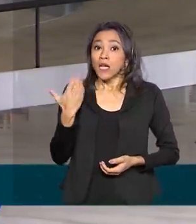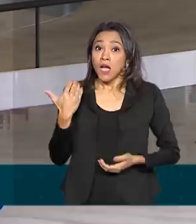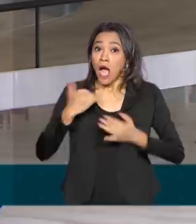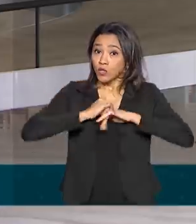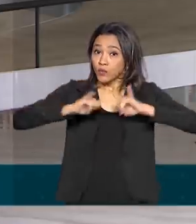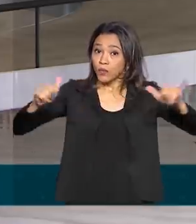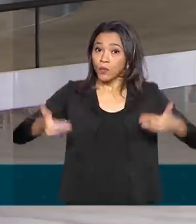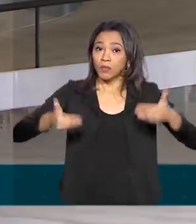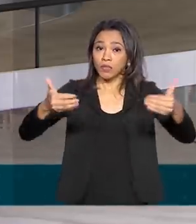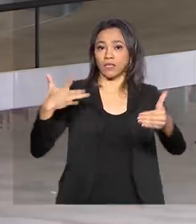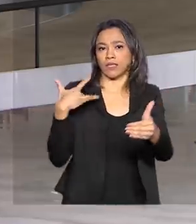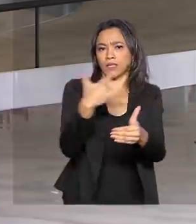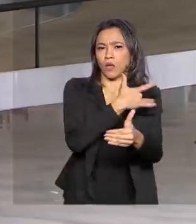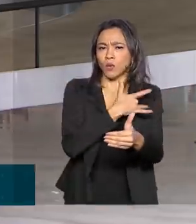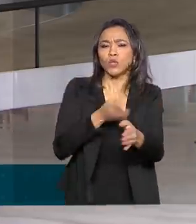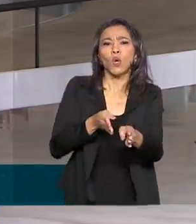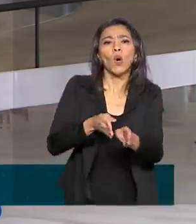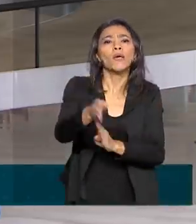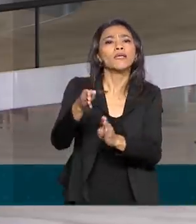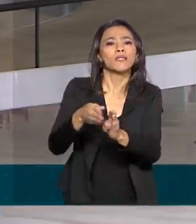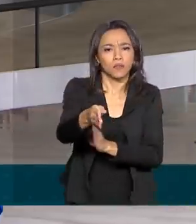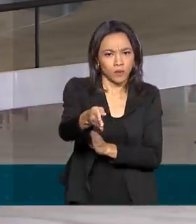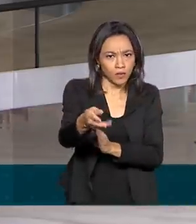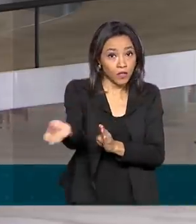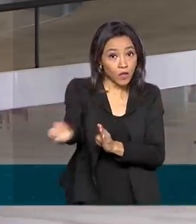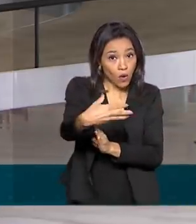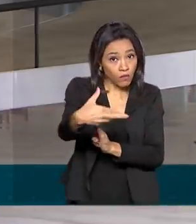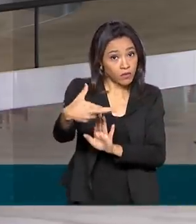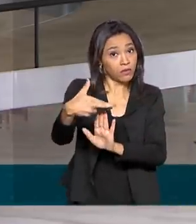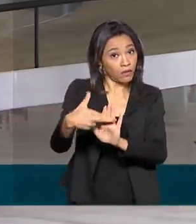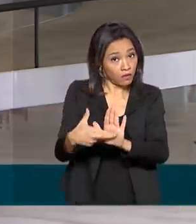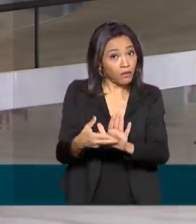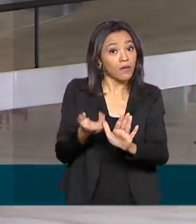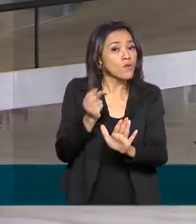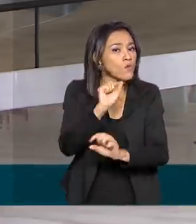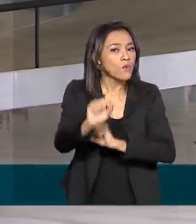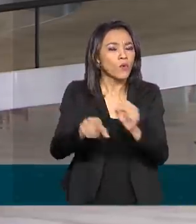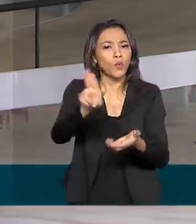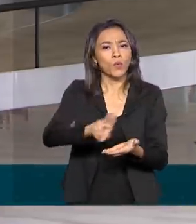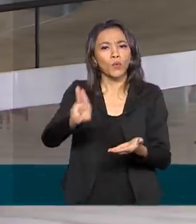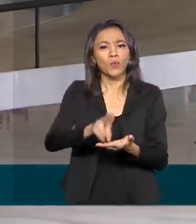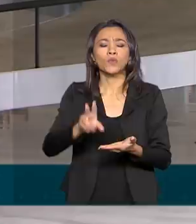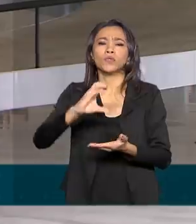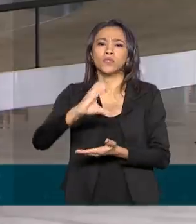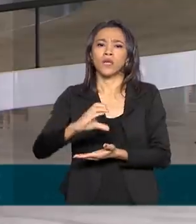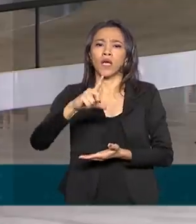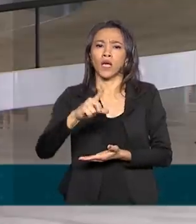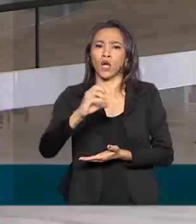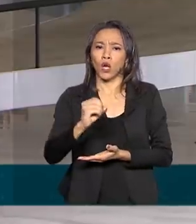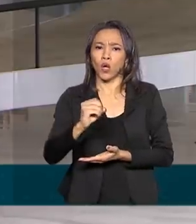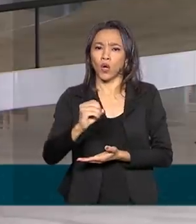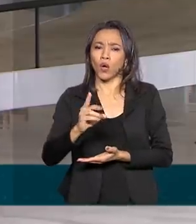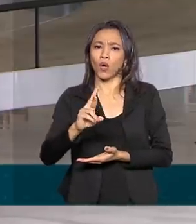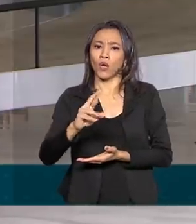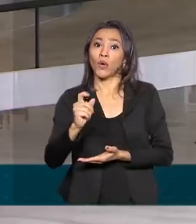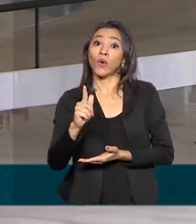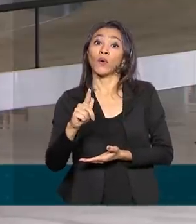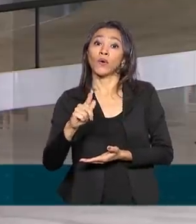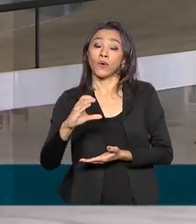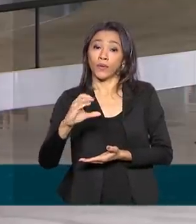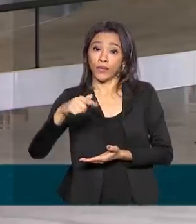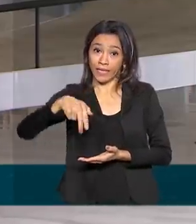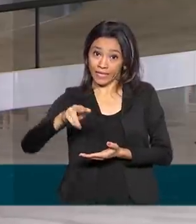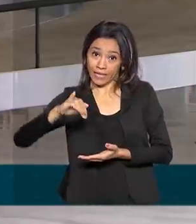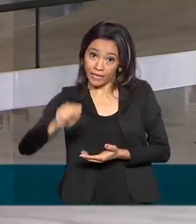divulgar essas orientações, essas novas orientações, sobre o uso da cloroquina associada à azitromicina